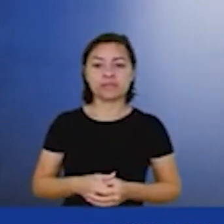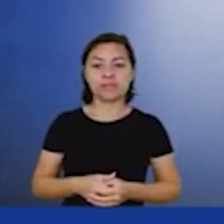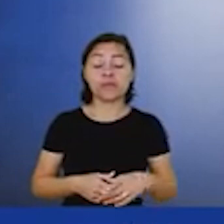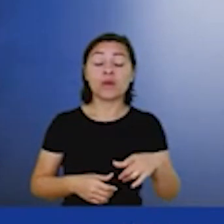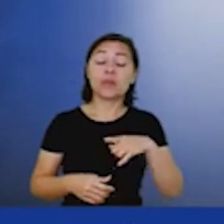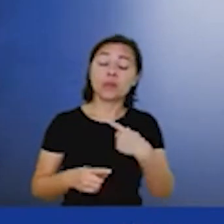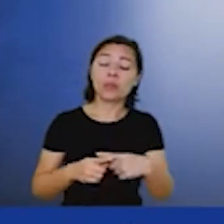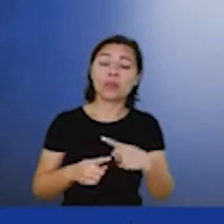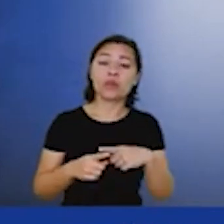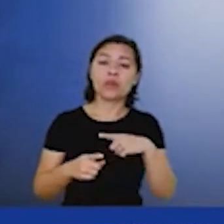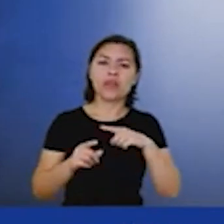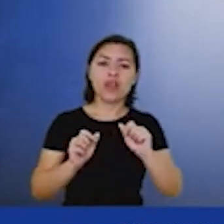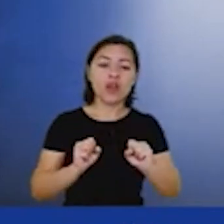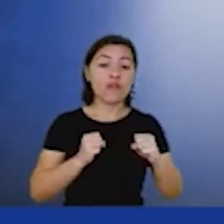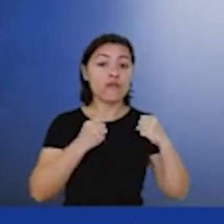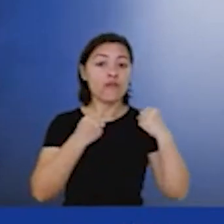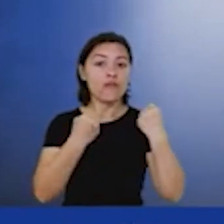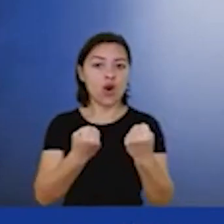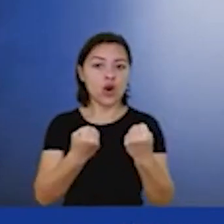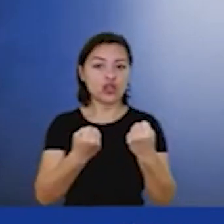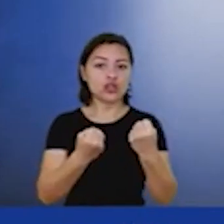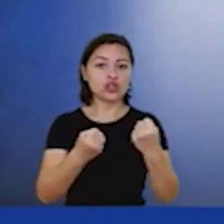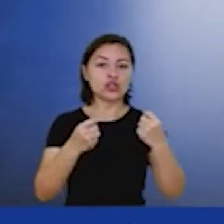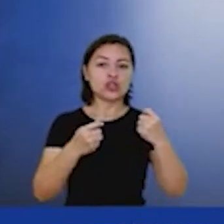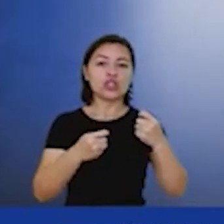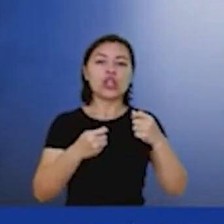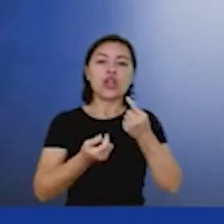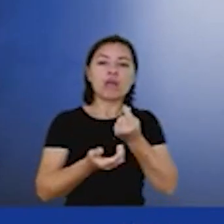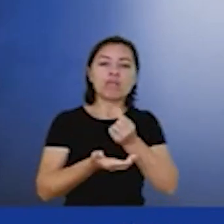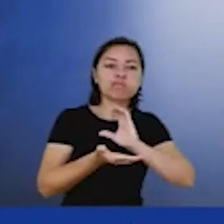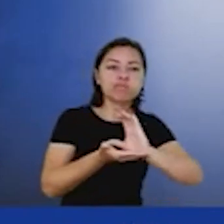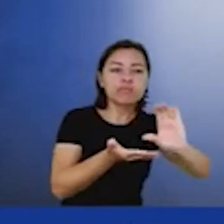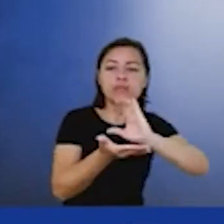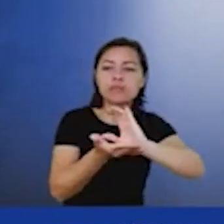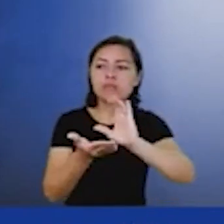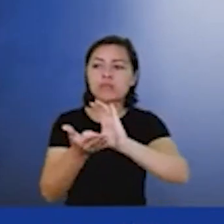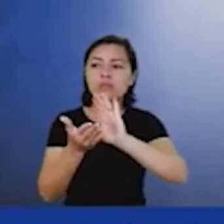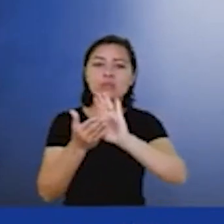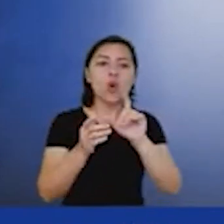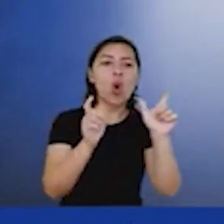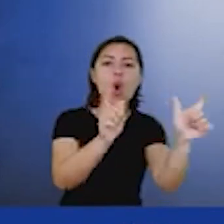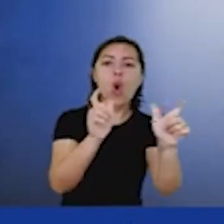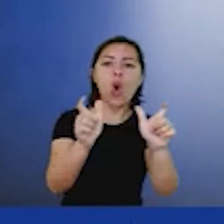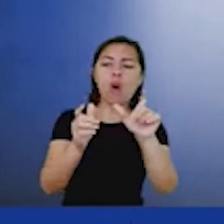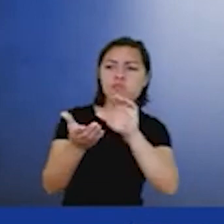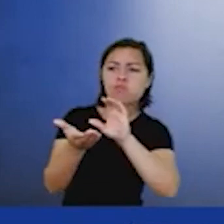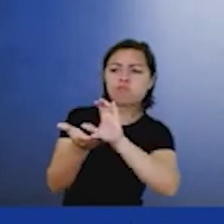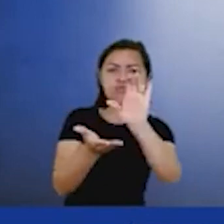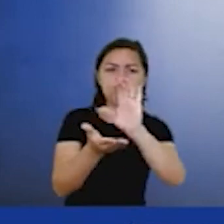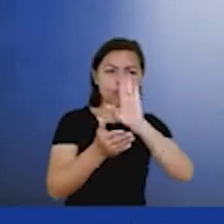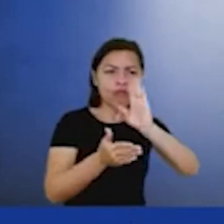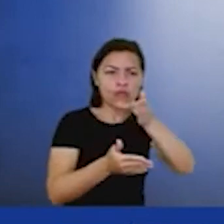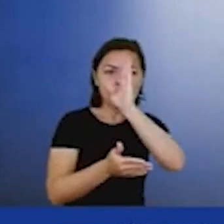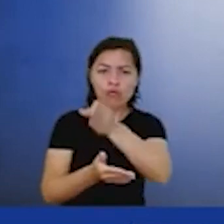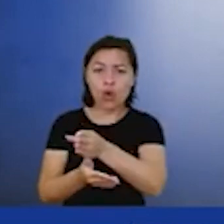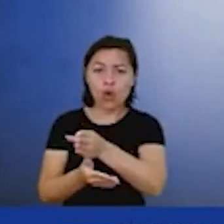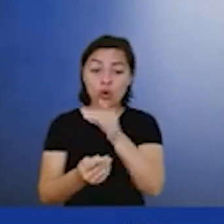a destinação de recursos para para essa atividade